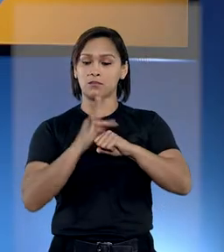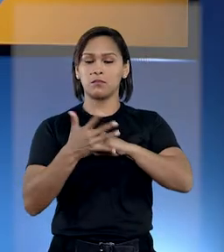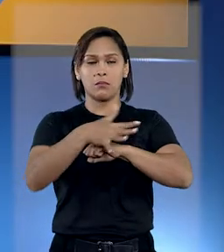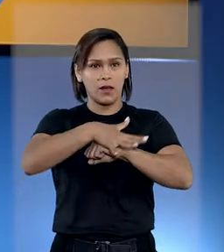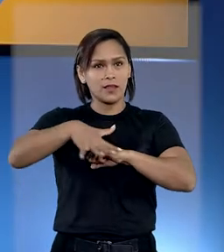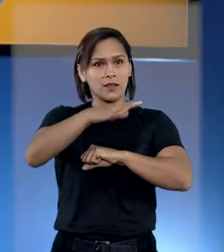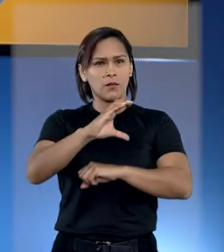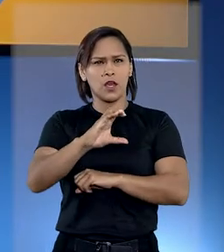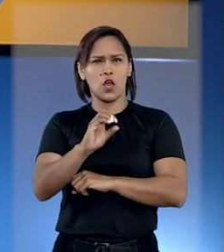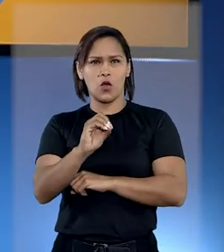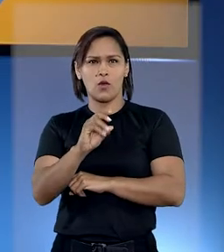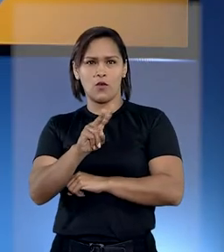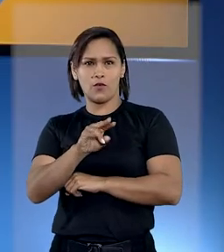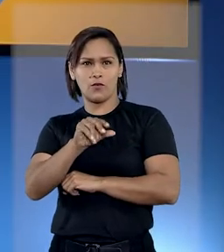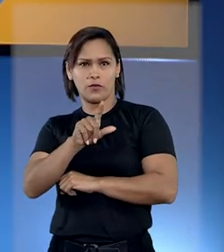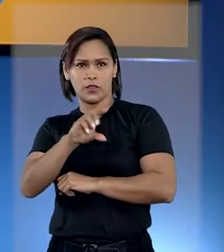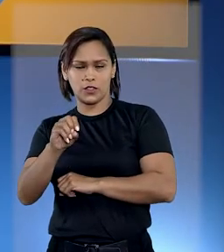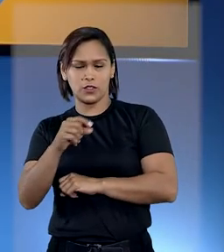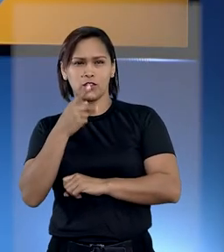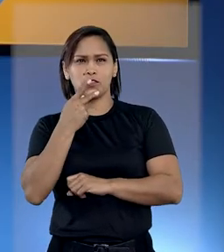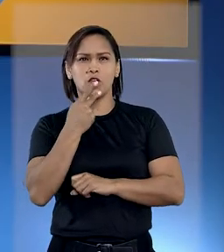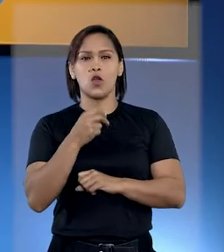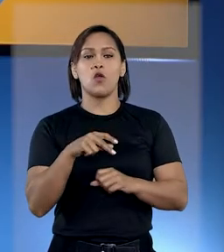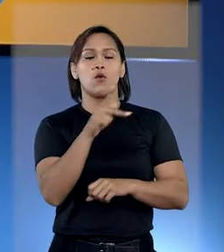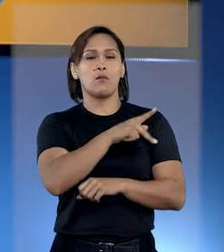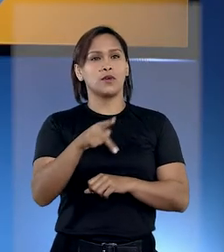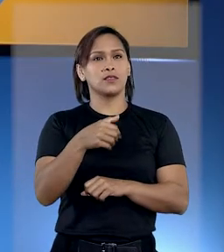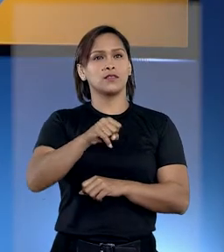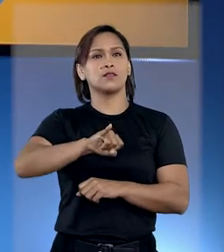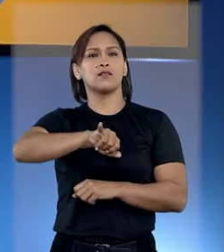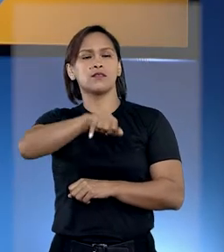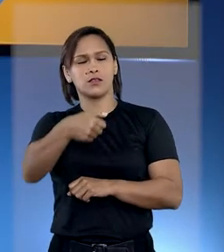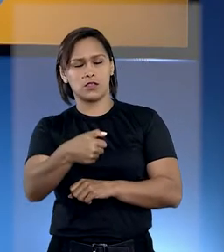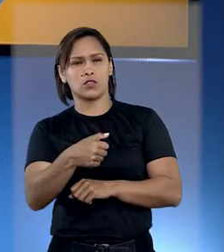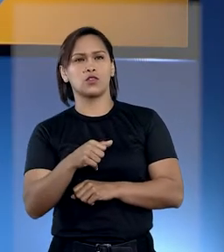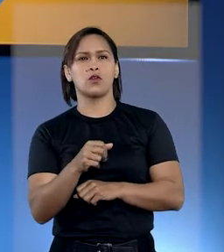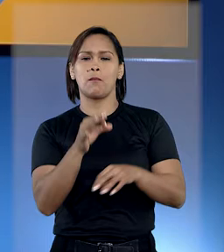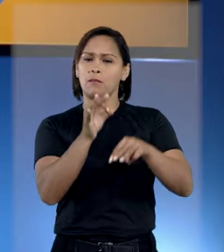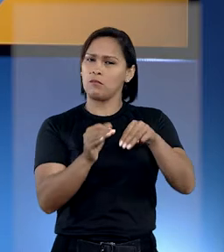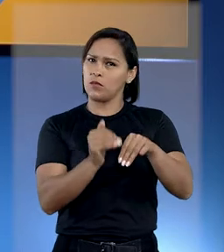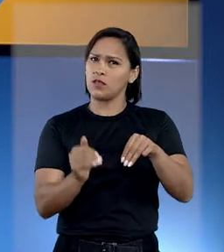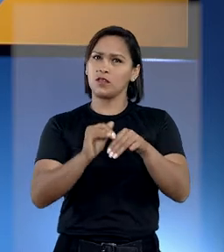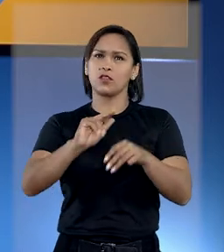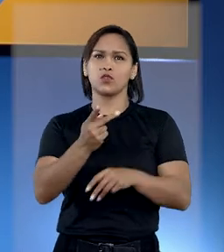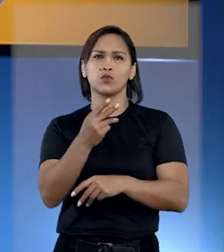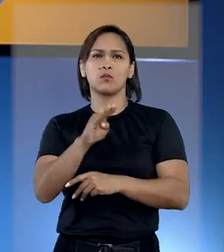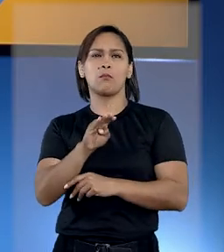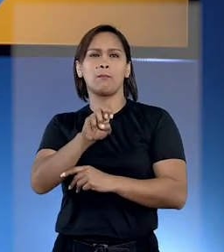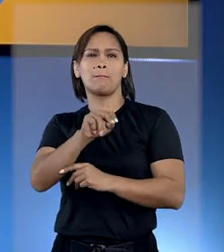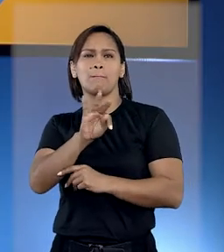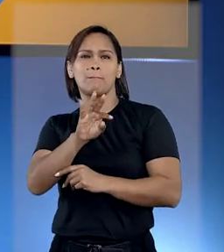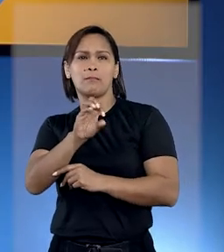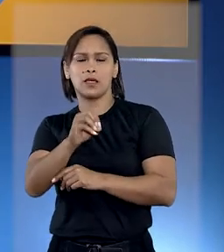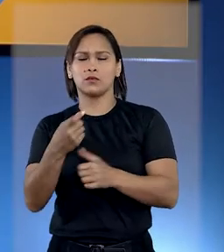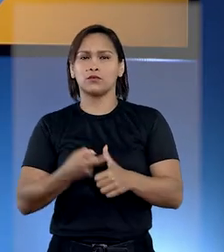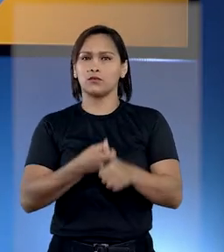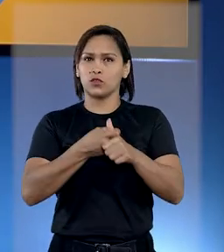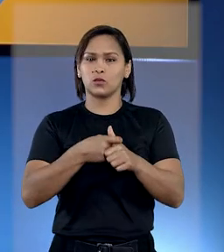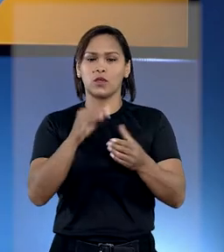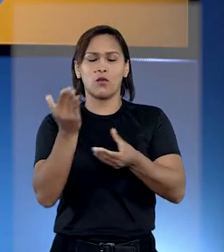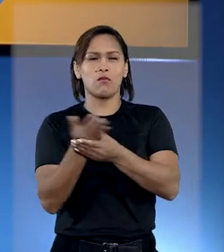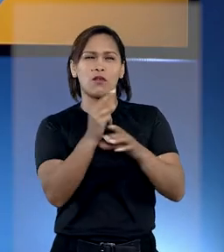Pandemia da Covid-19. O presidente do Superior Tribunal de Justiça, ministro Humberto Martins,